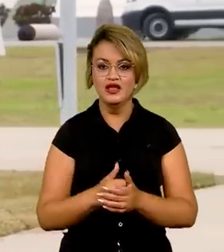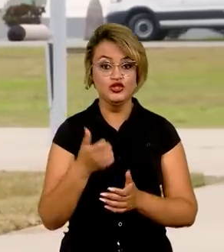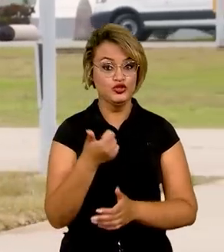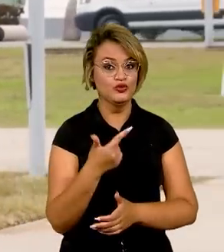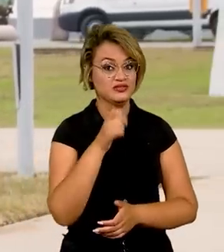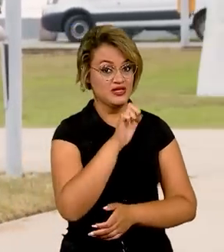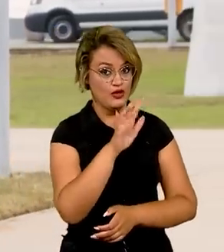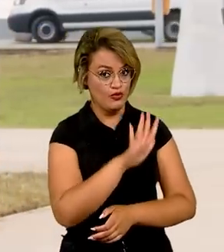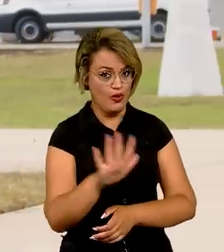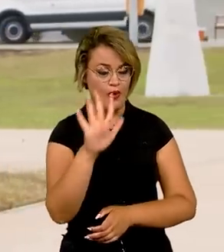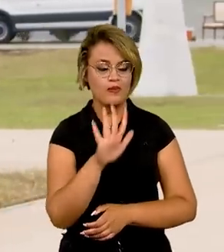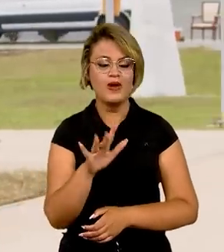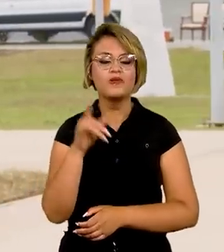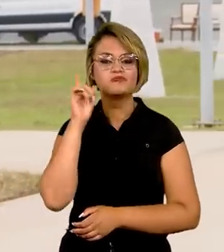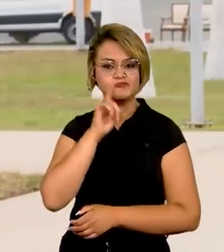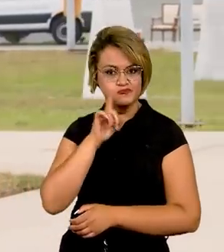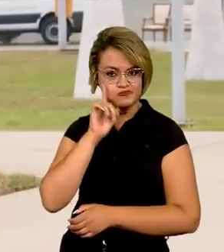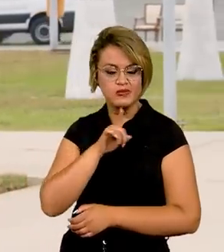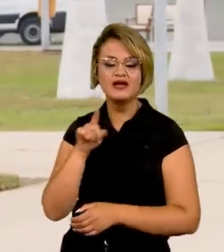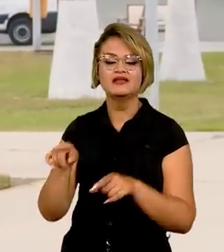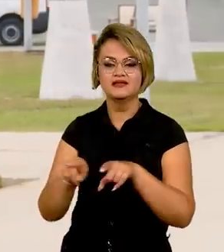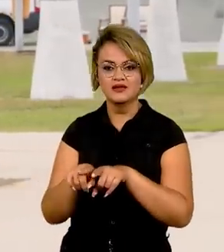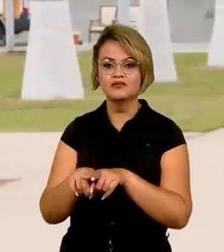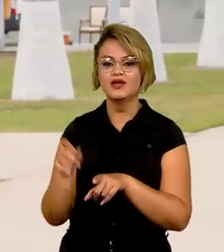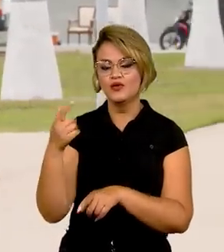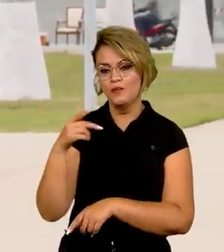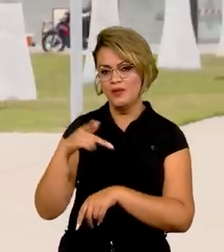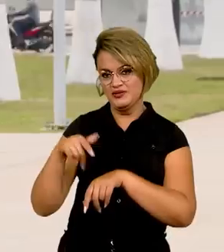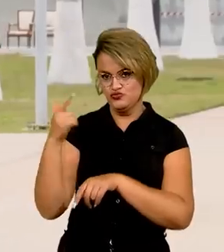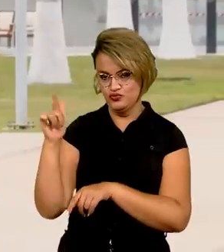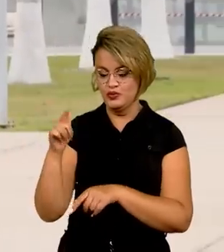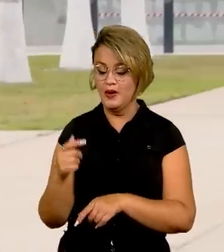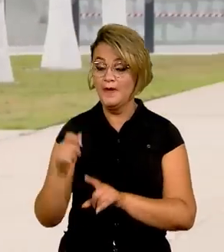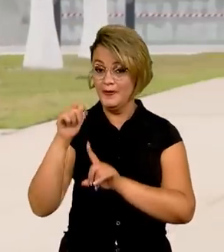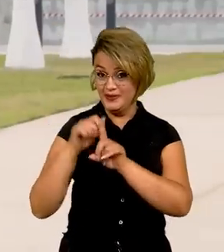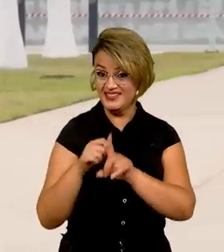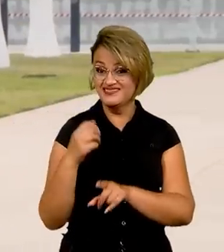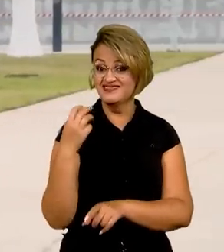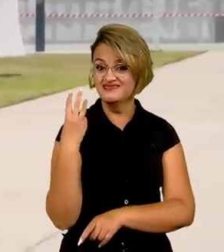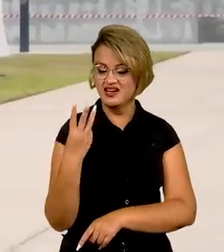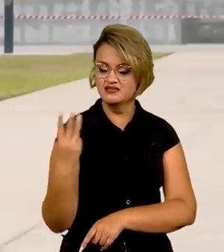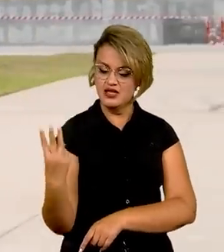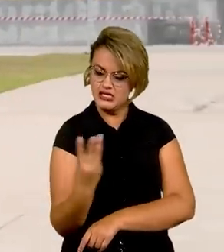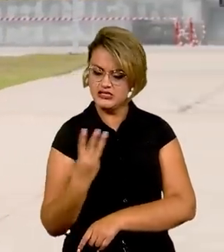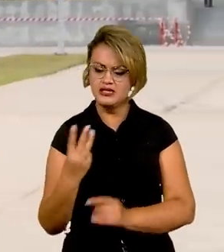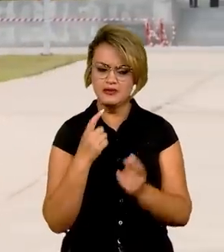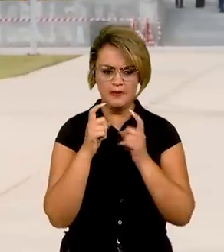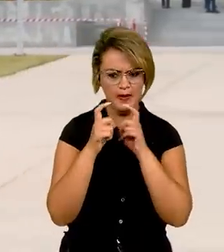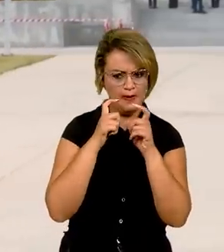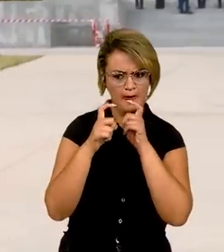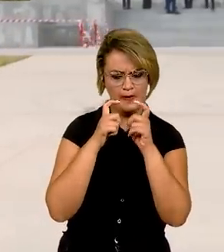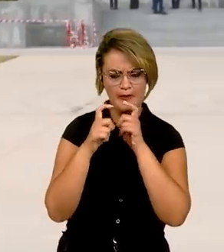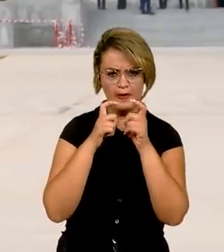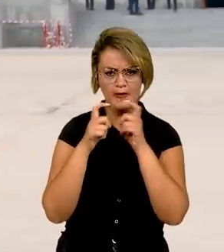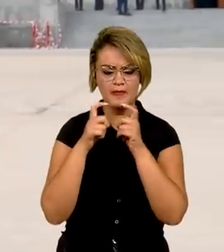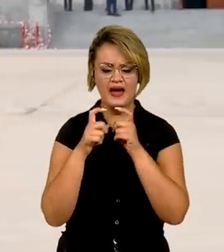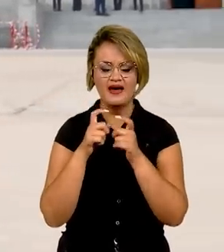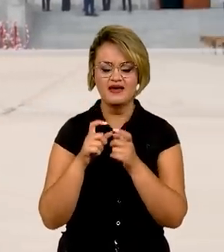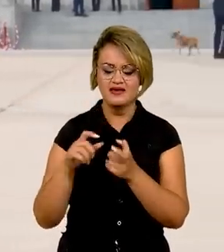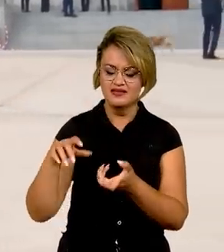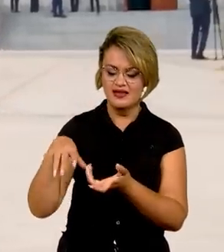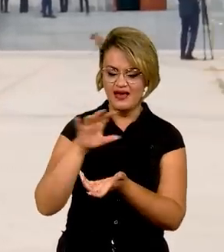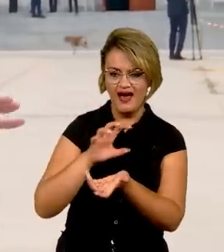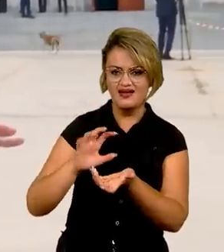da Europa, Estados Unidos e o então Império Otomano. Durante três meses, eles conversaram e dividiram o continente